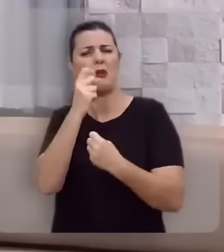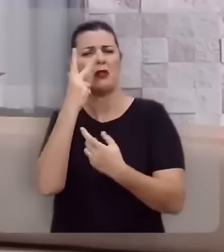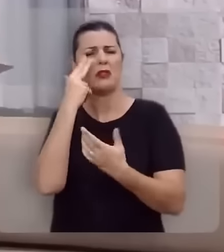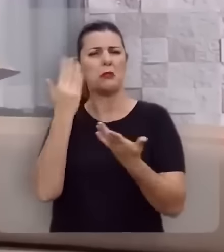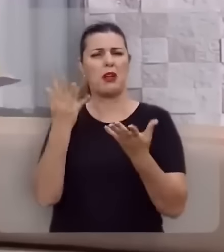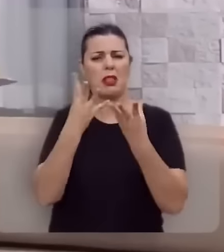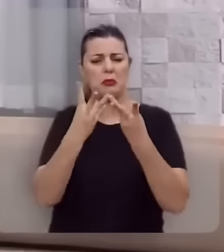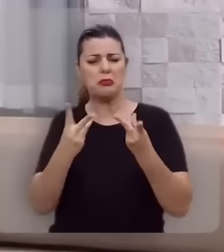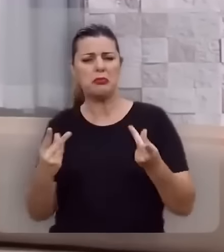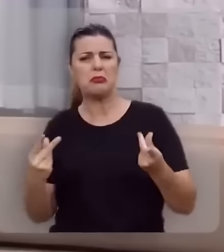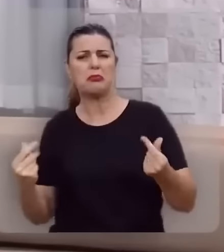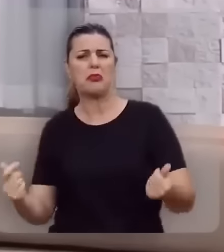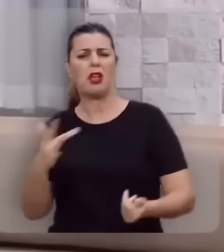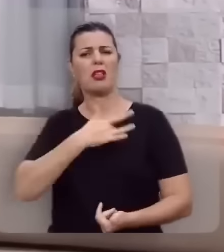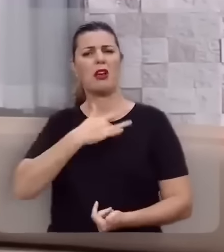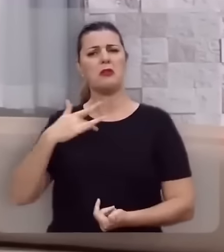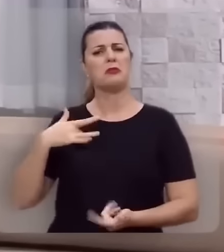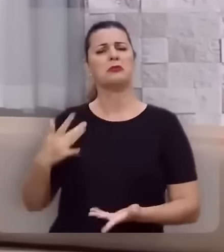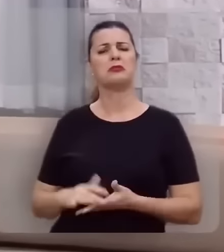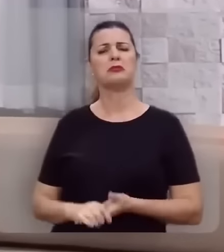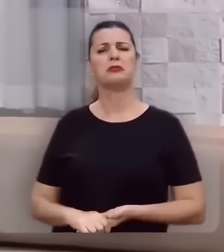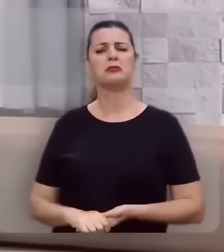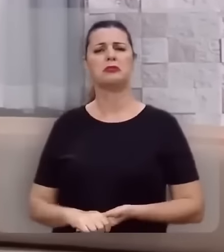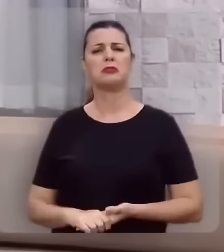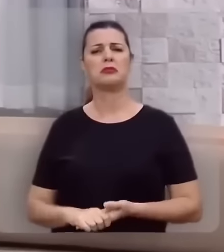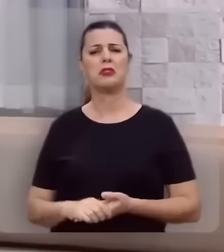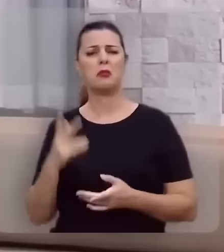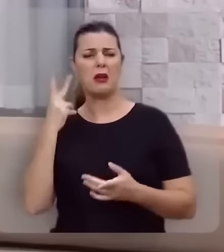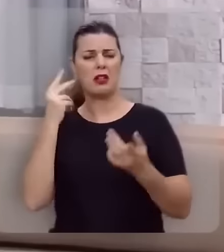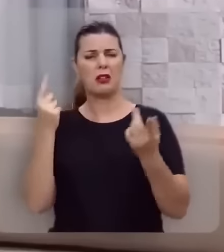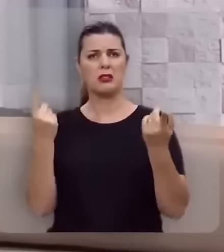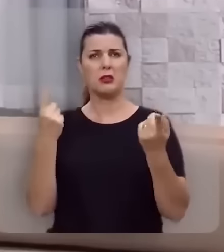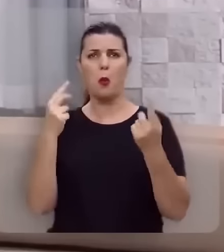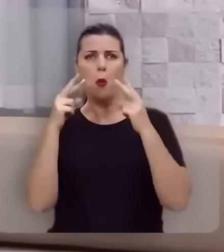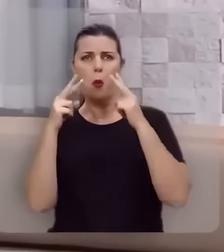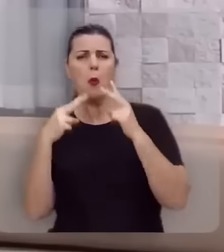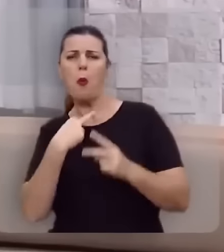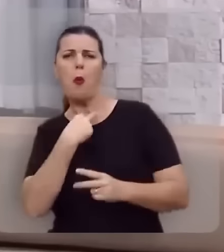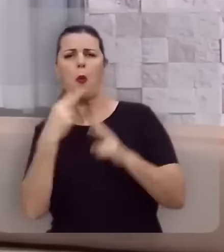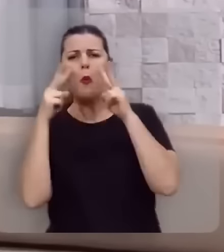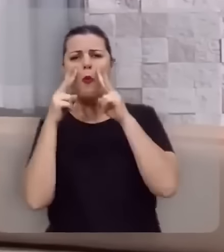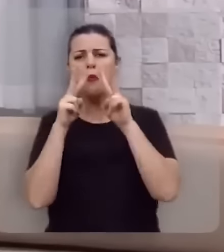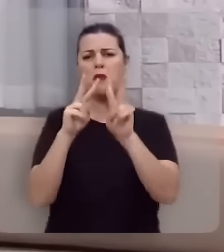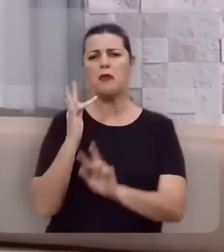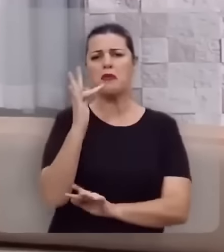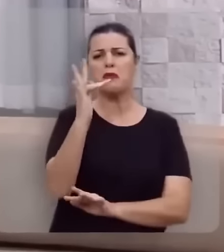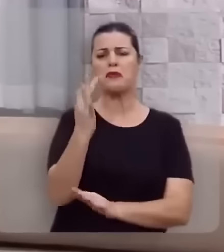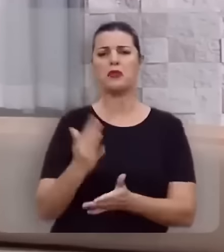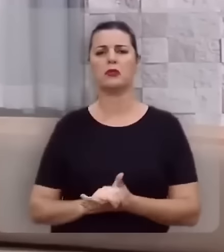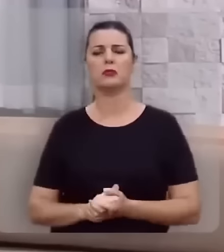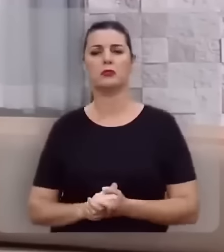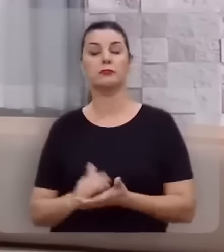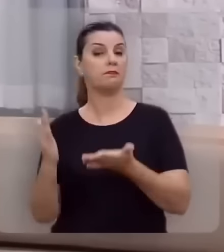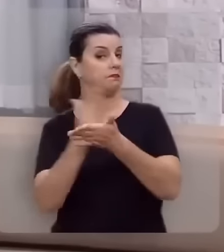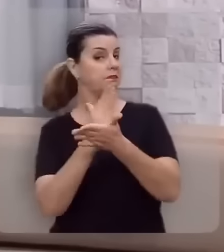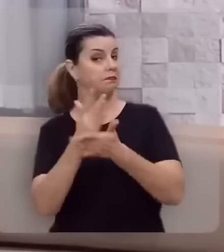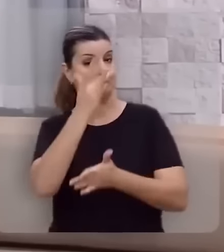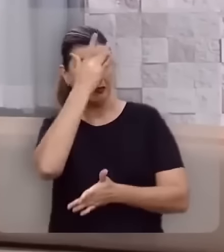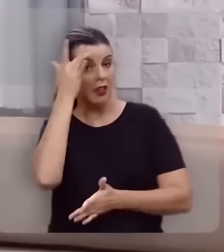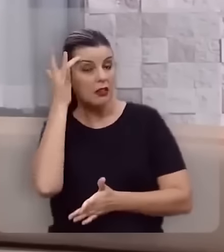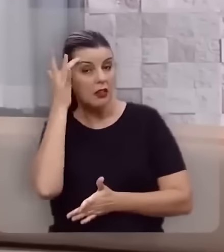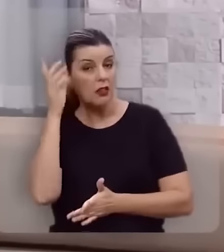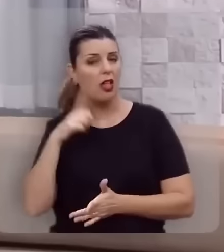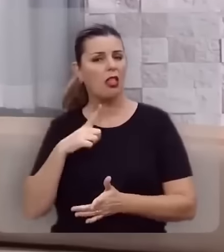mina a sua saúde, embassa seus olhos. Talvez muitos